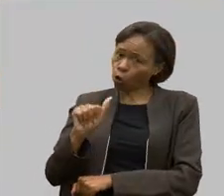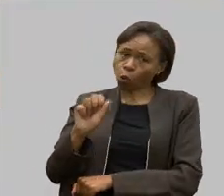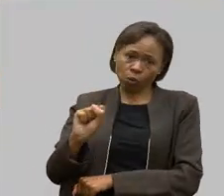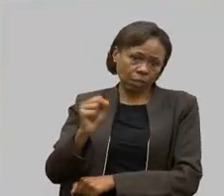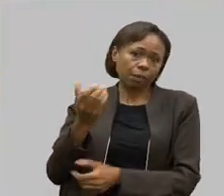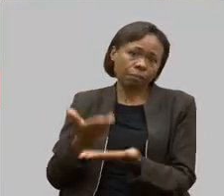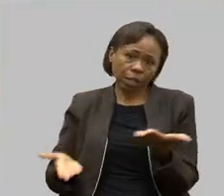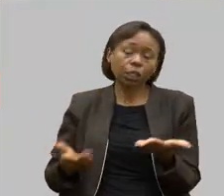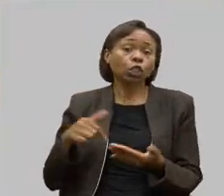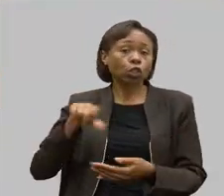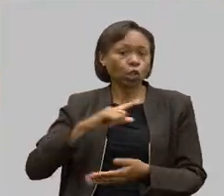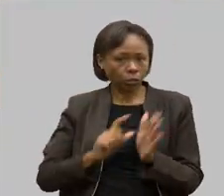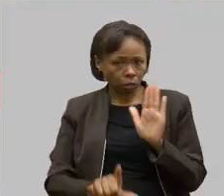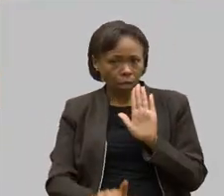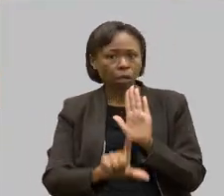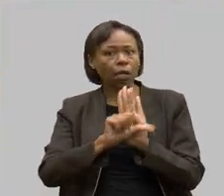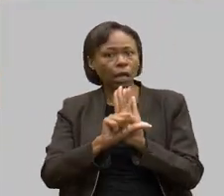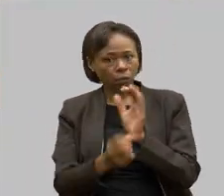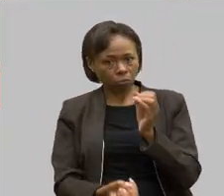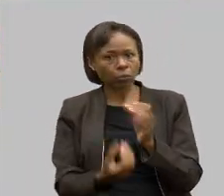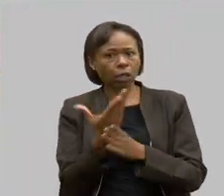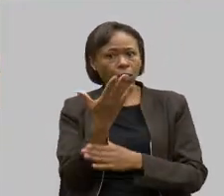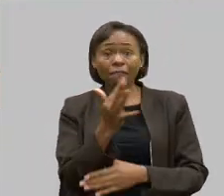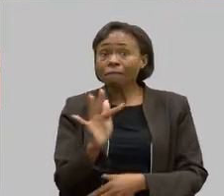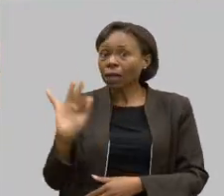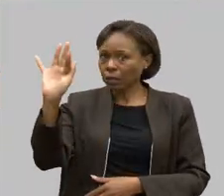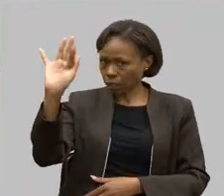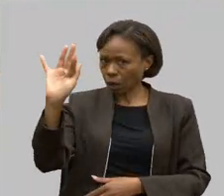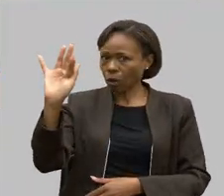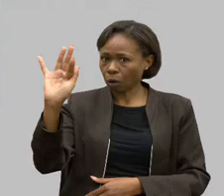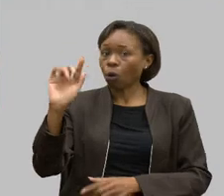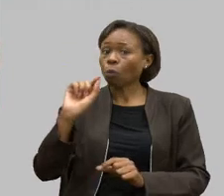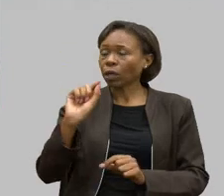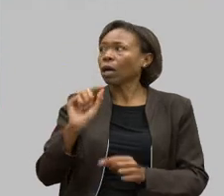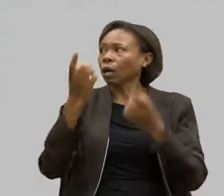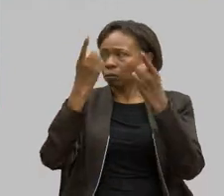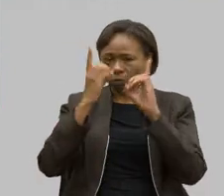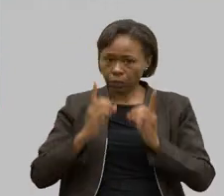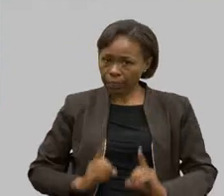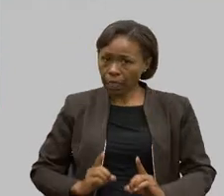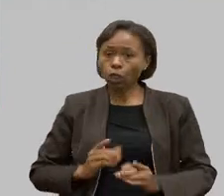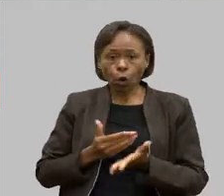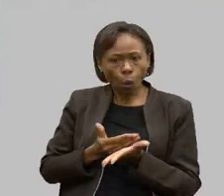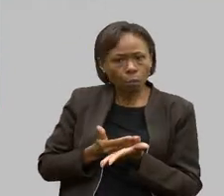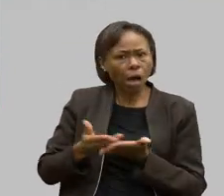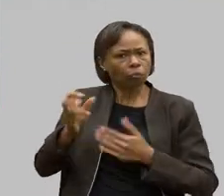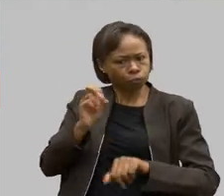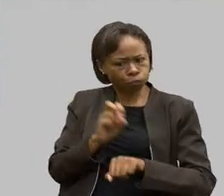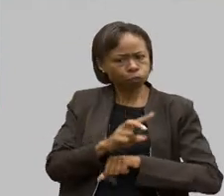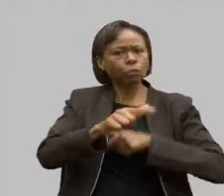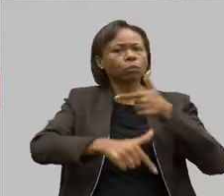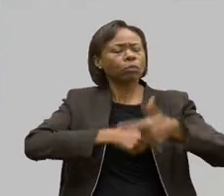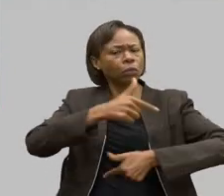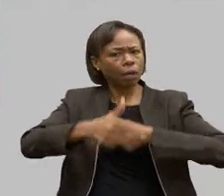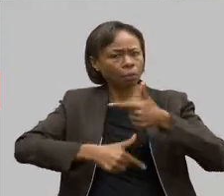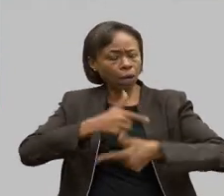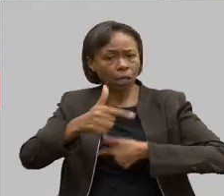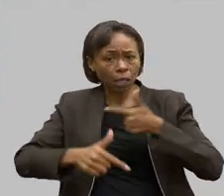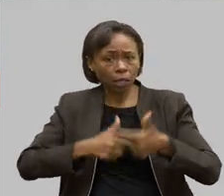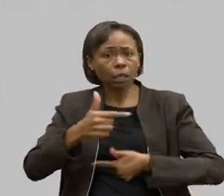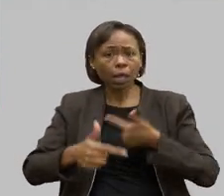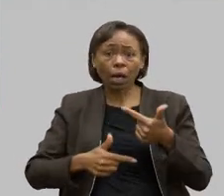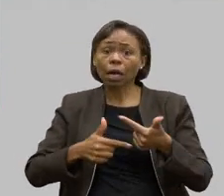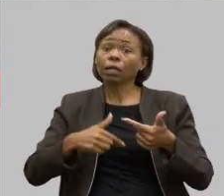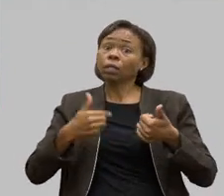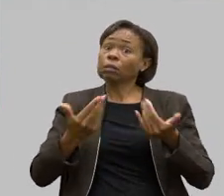que o deficiente comece a trabalhar quando ele perder o emprego e volta a ter direito ao LOAS, para que as